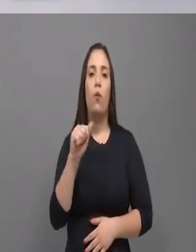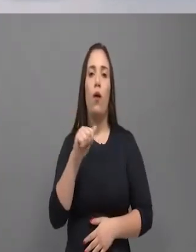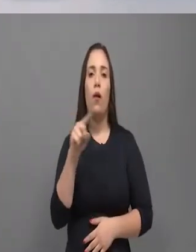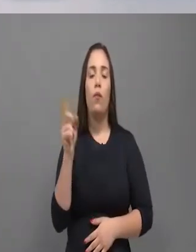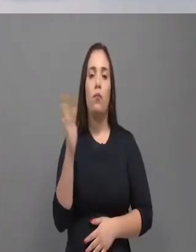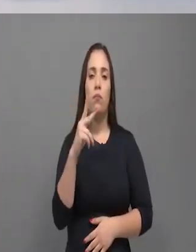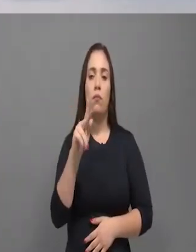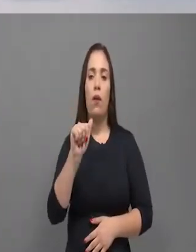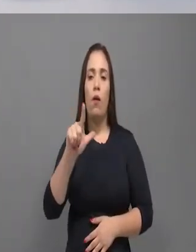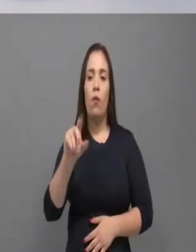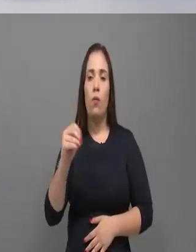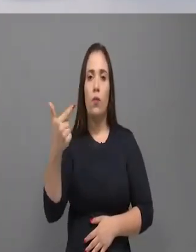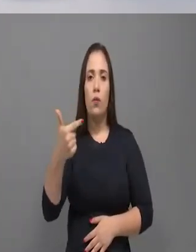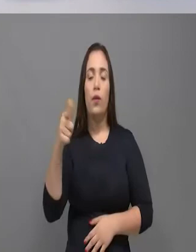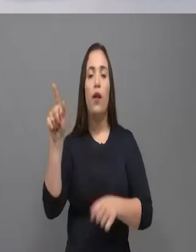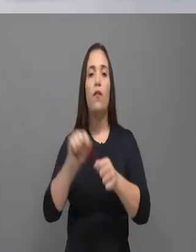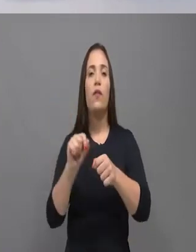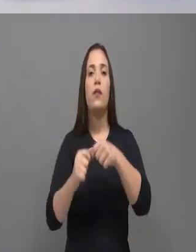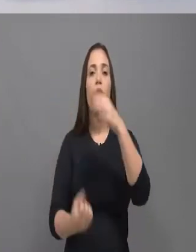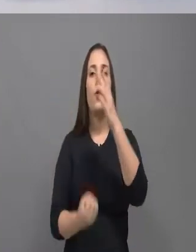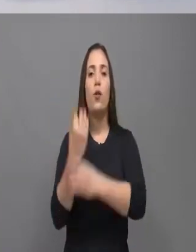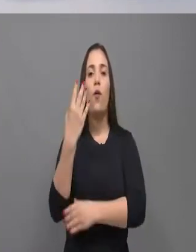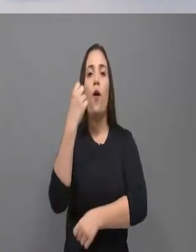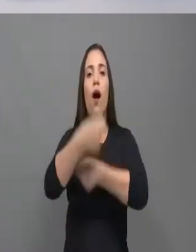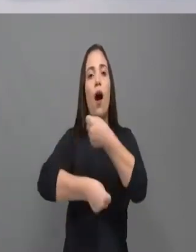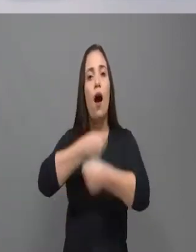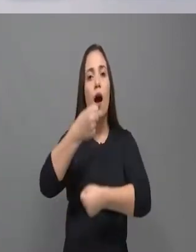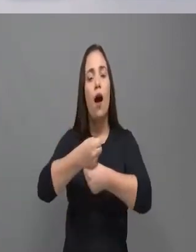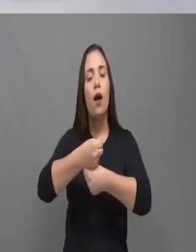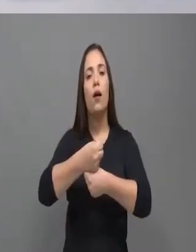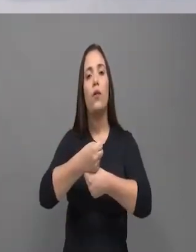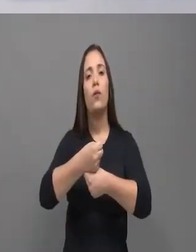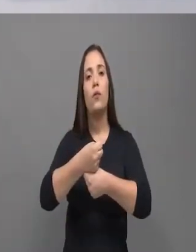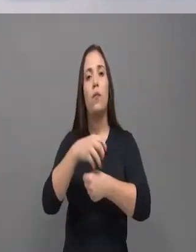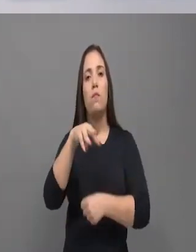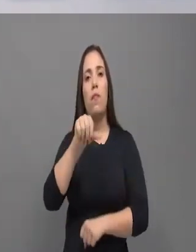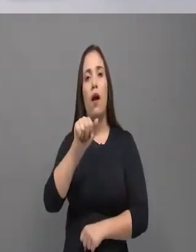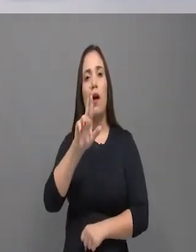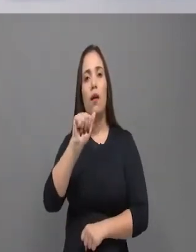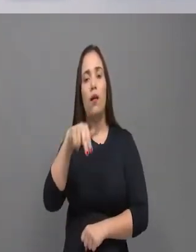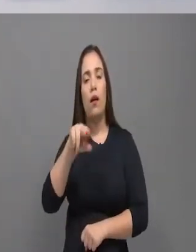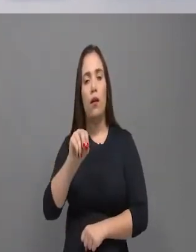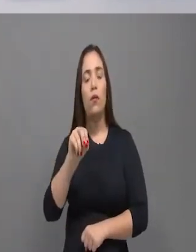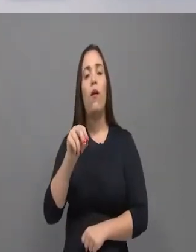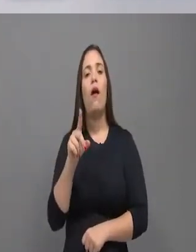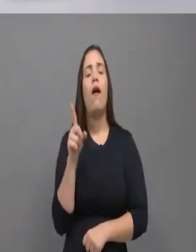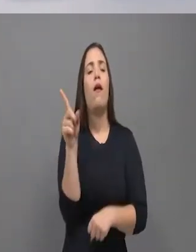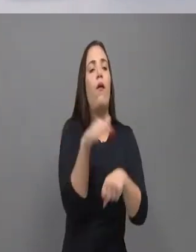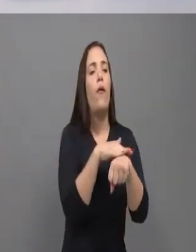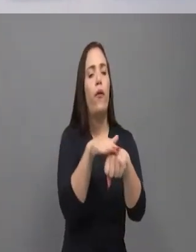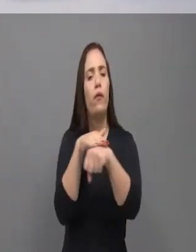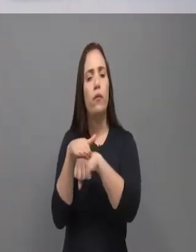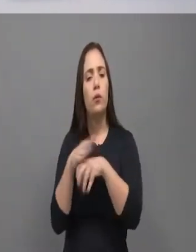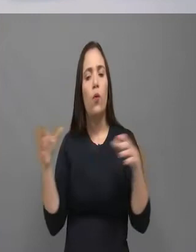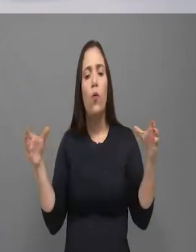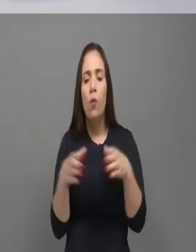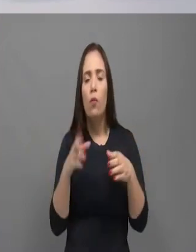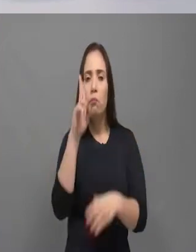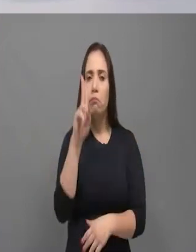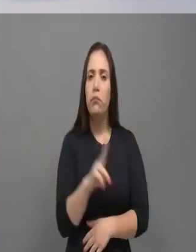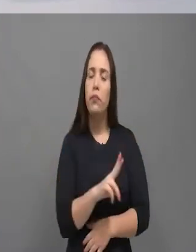e falou que era bom criar uma caminhada e o padre Clairto sugeriu